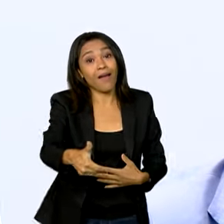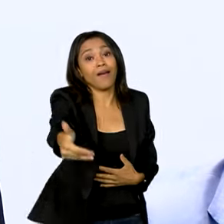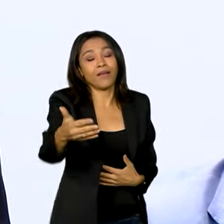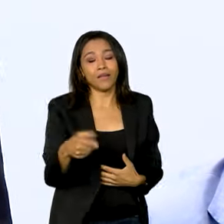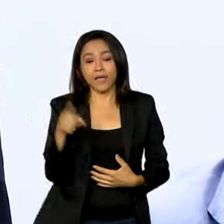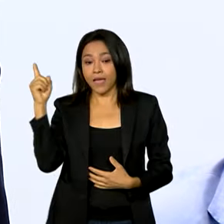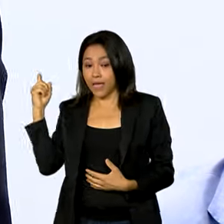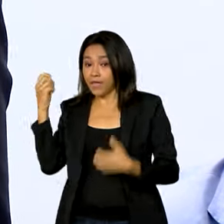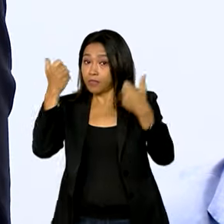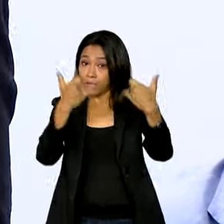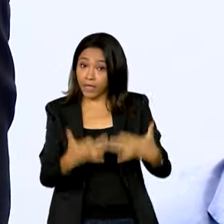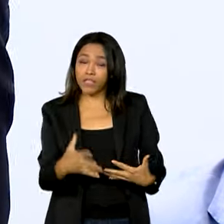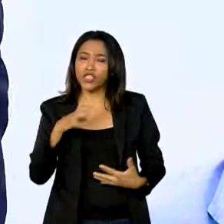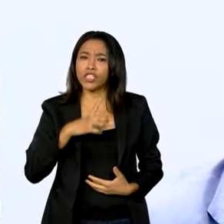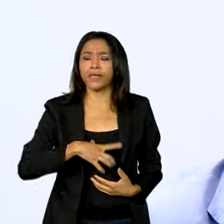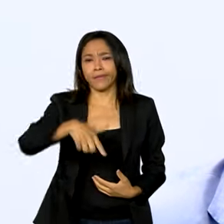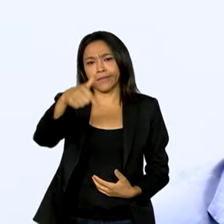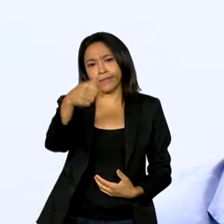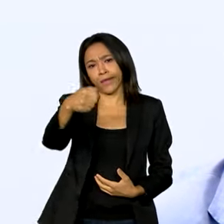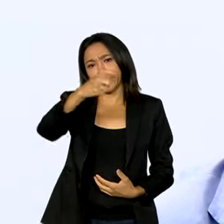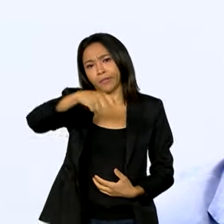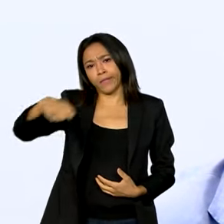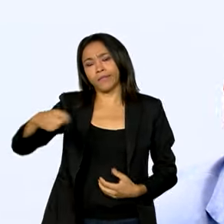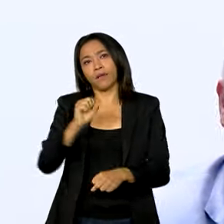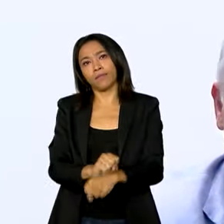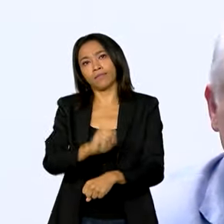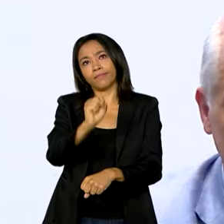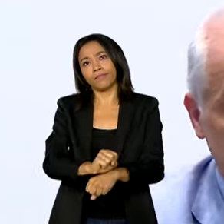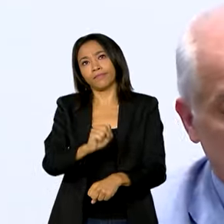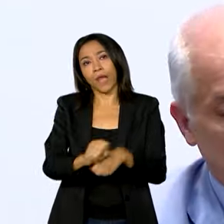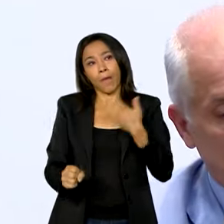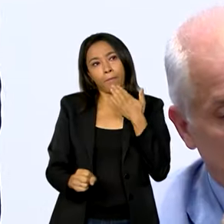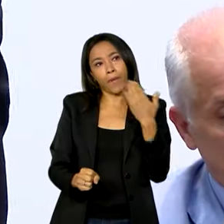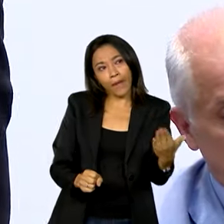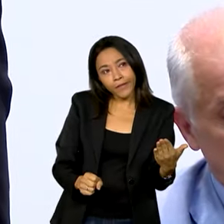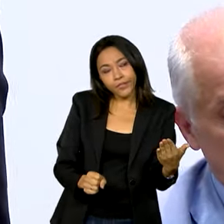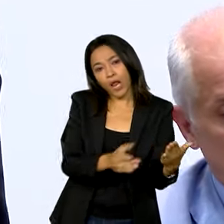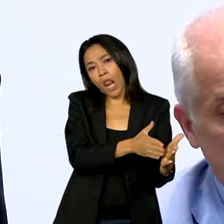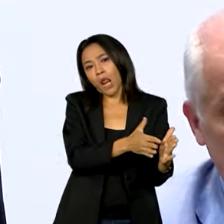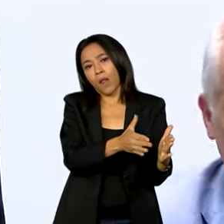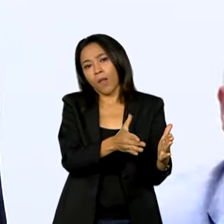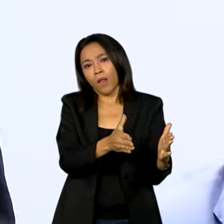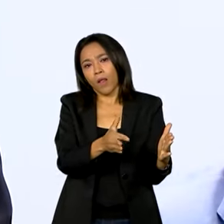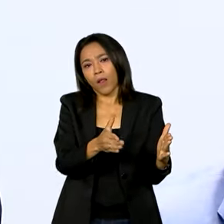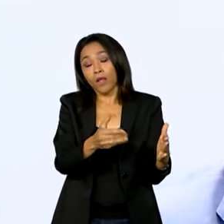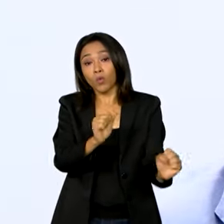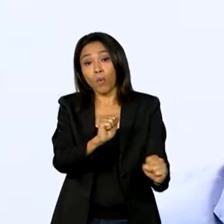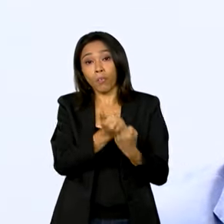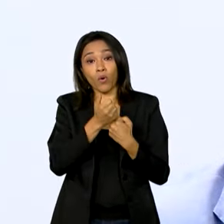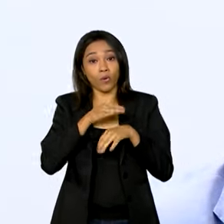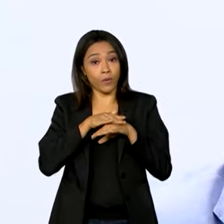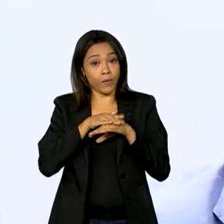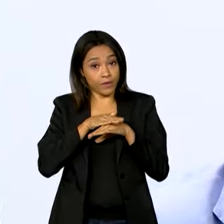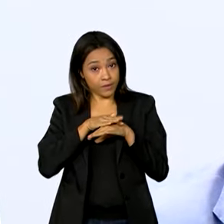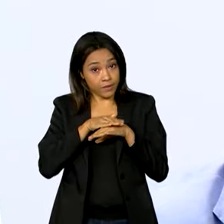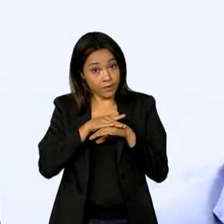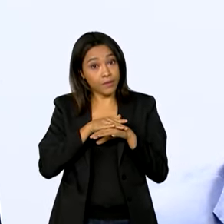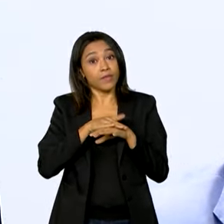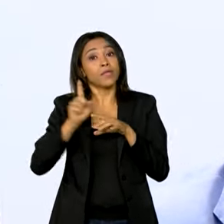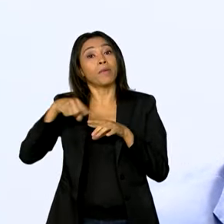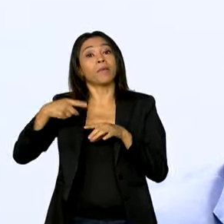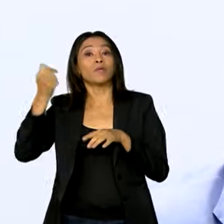assumimos, no mínimo sete meses de espera entre o pedido do auxílio doença e a efetivação do pedido.